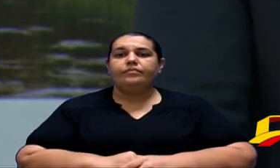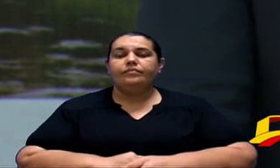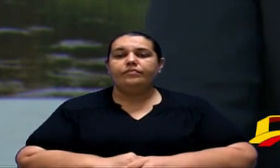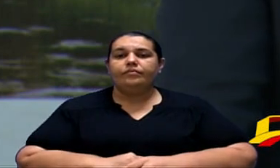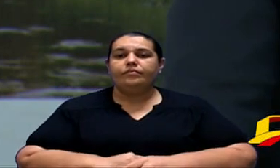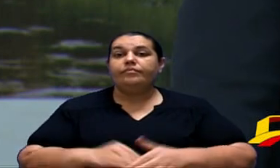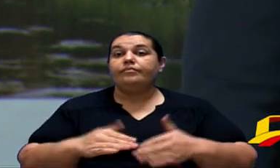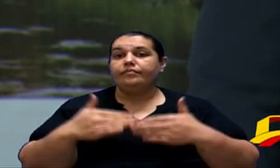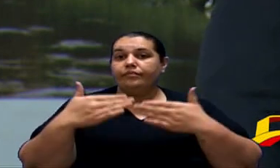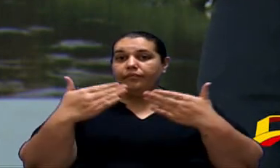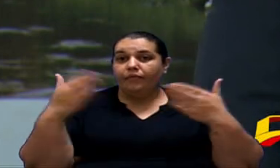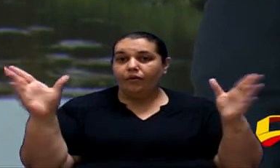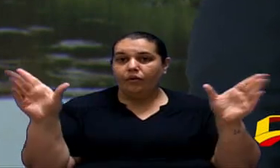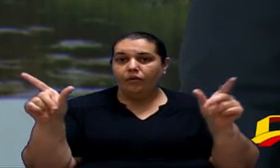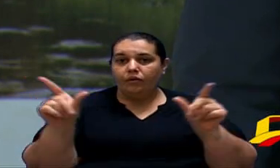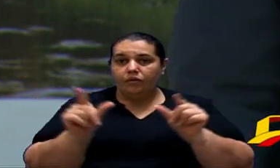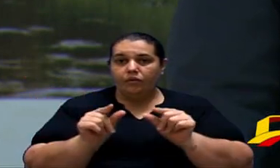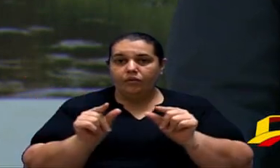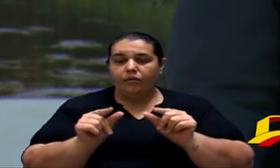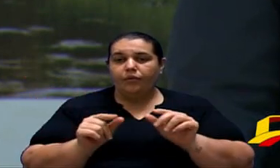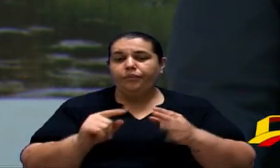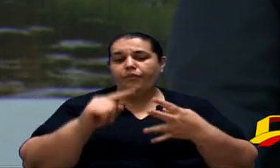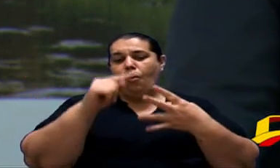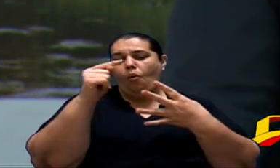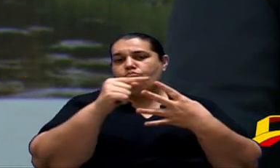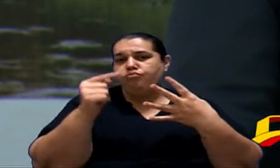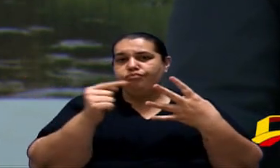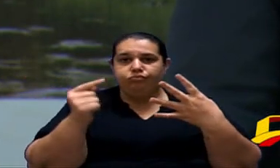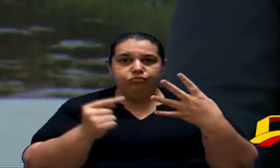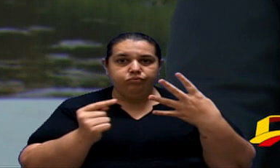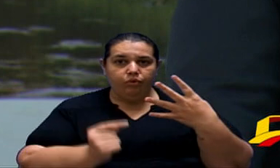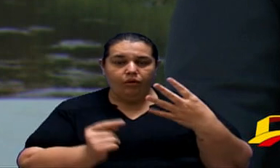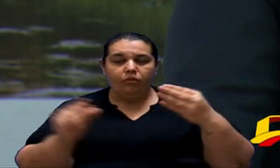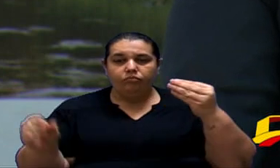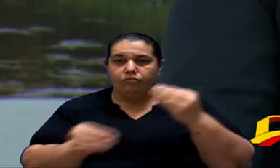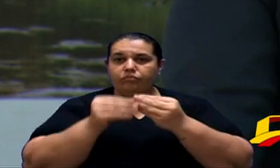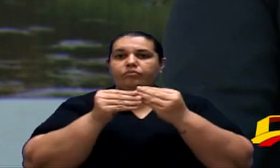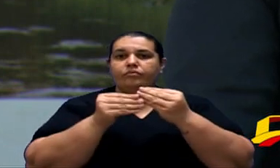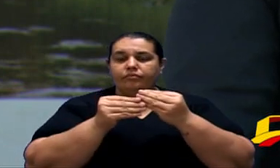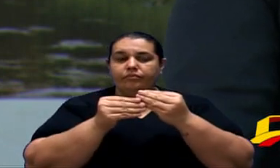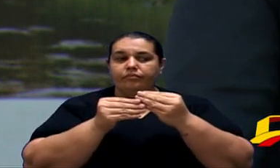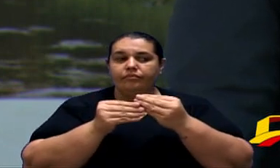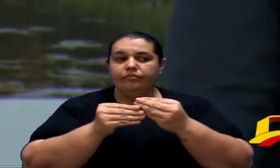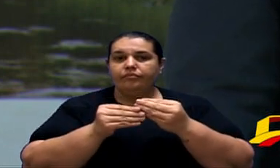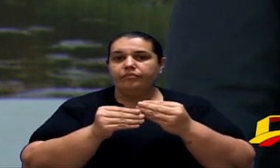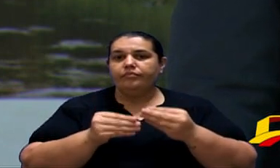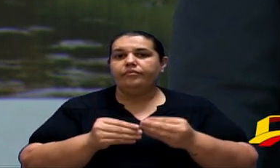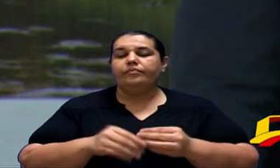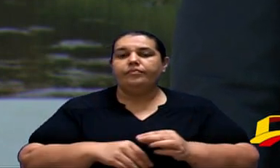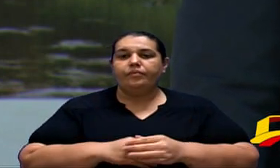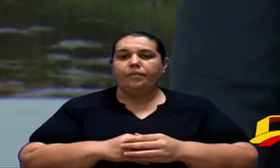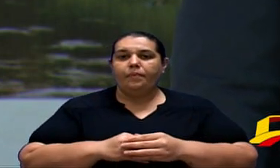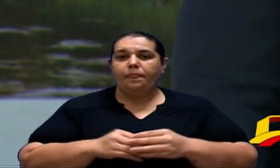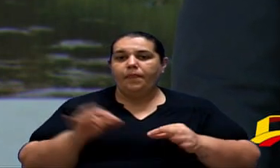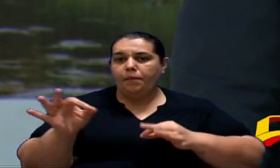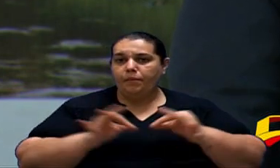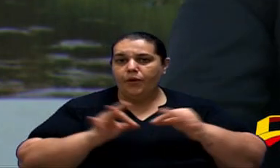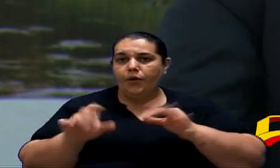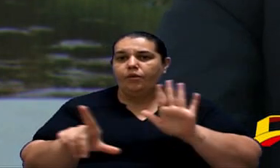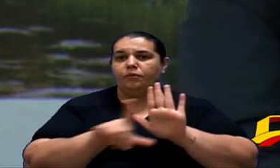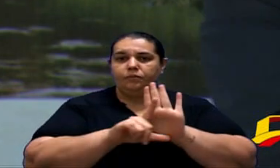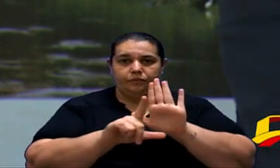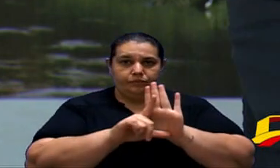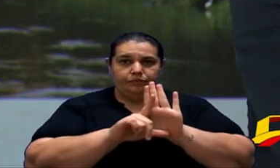Sendo assim resumidamente podemos elencar quatro motivos para a implementação do presente projeto de lei.